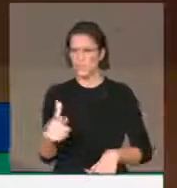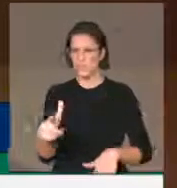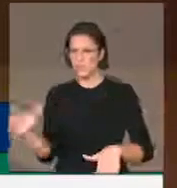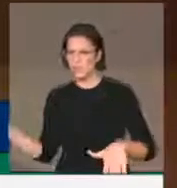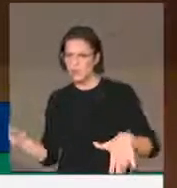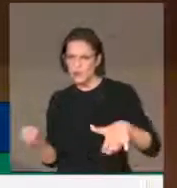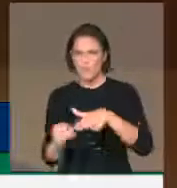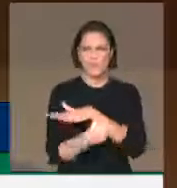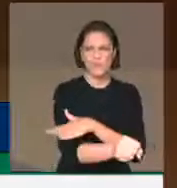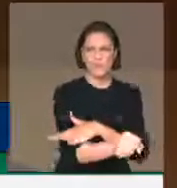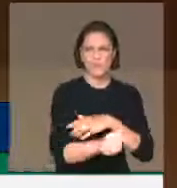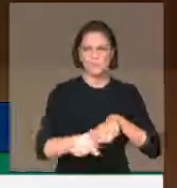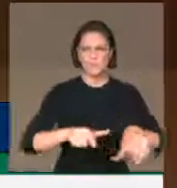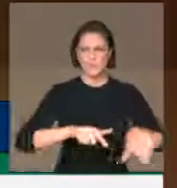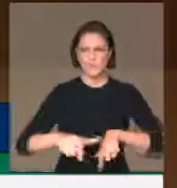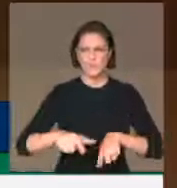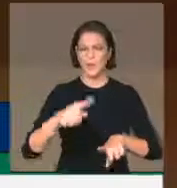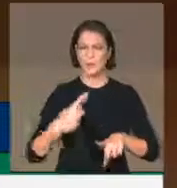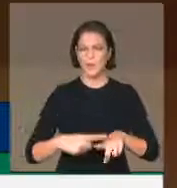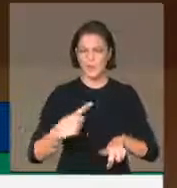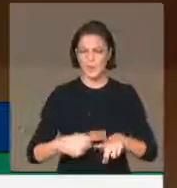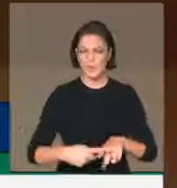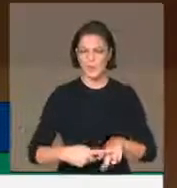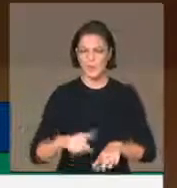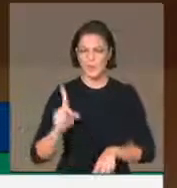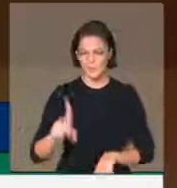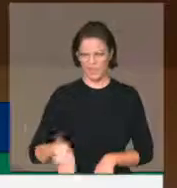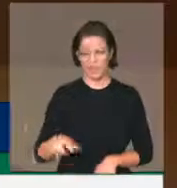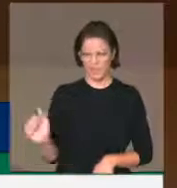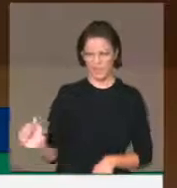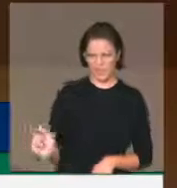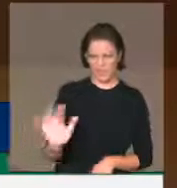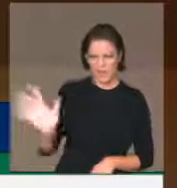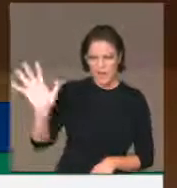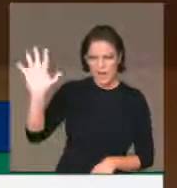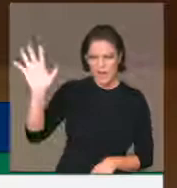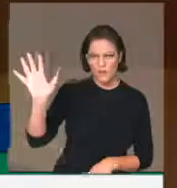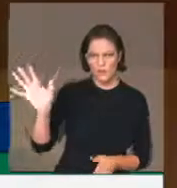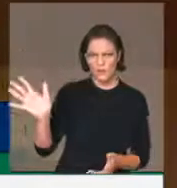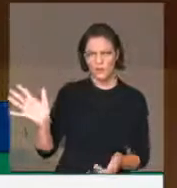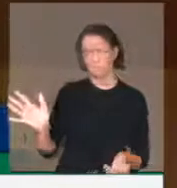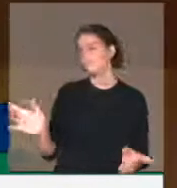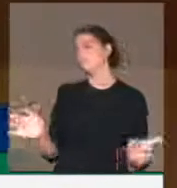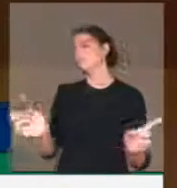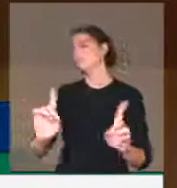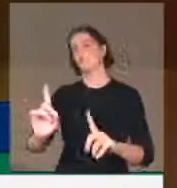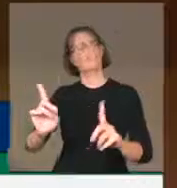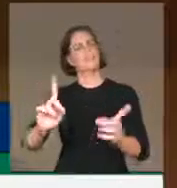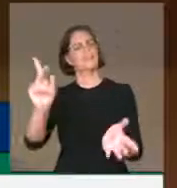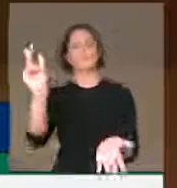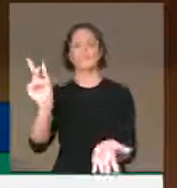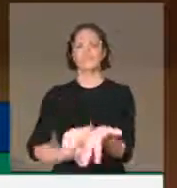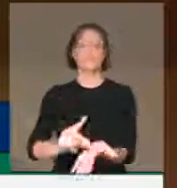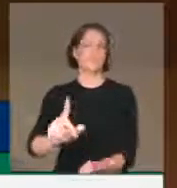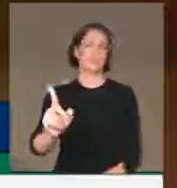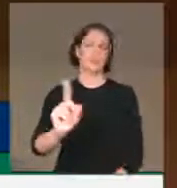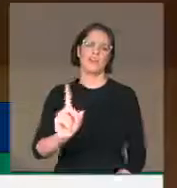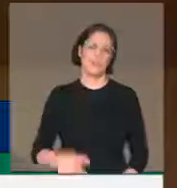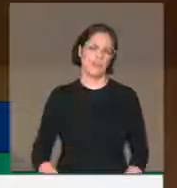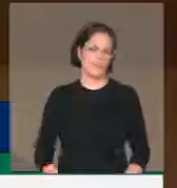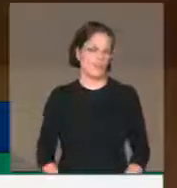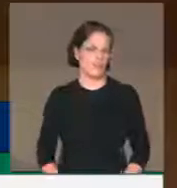trabalhadores porque o custo do trabalhador é alto. Isso não é verdade, presidente. O custo